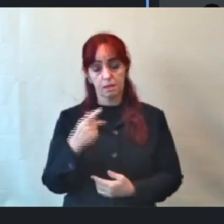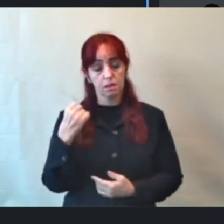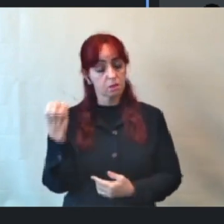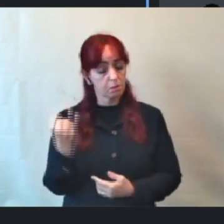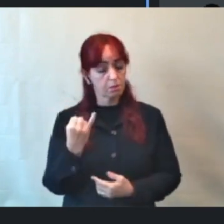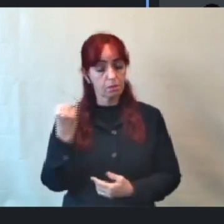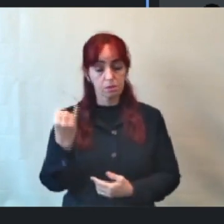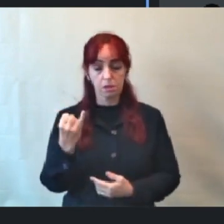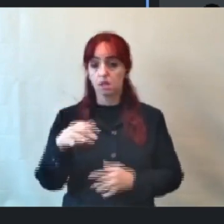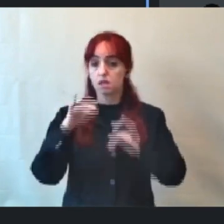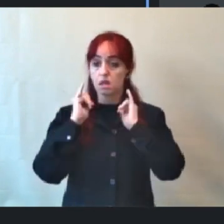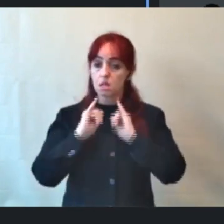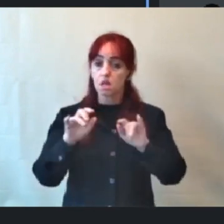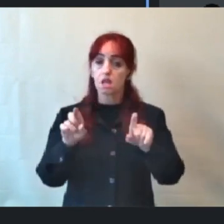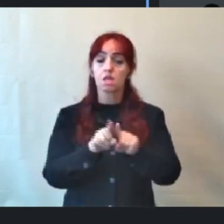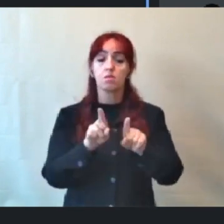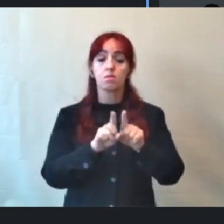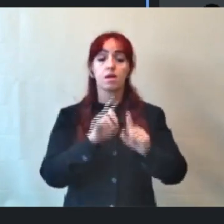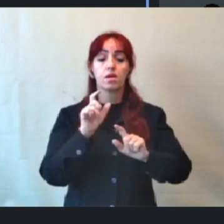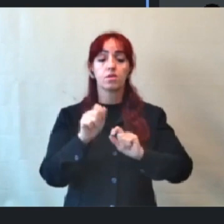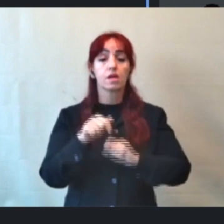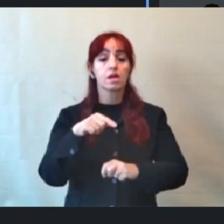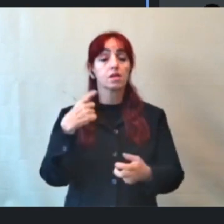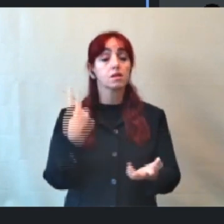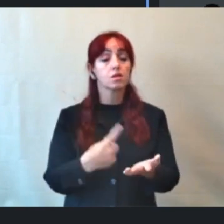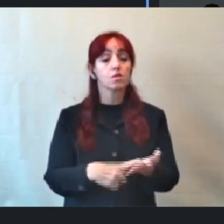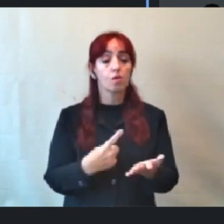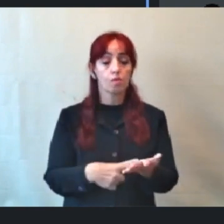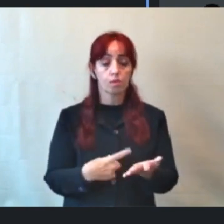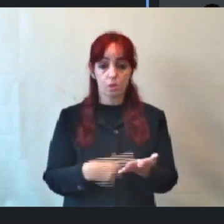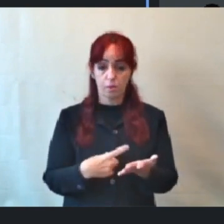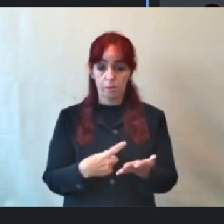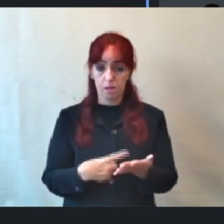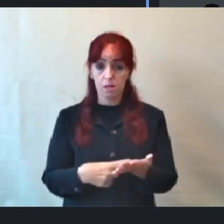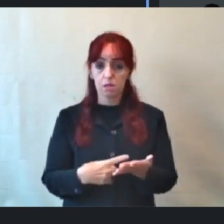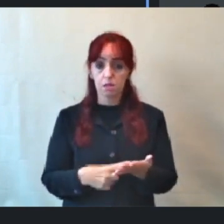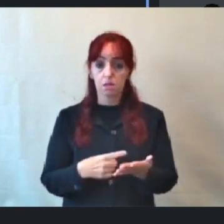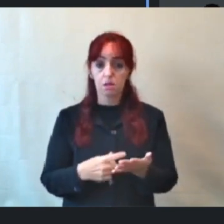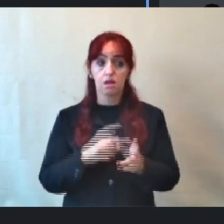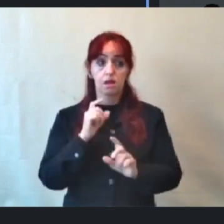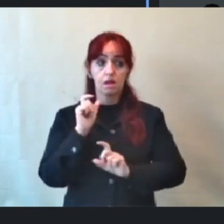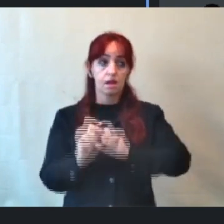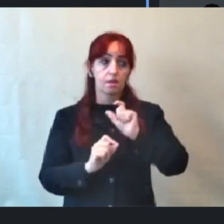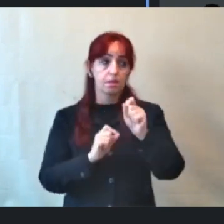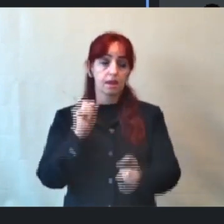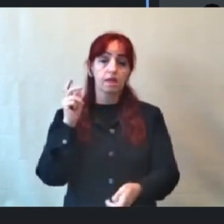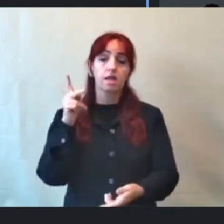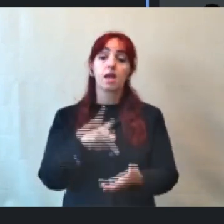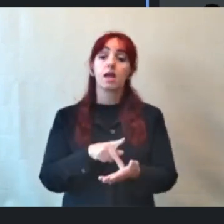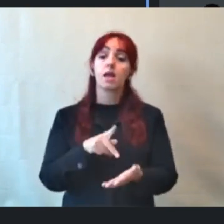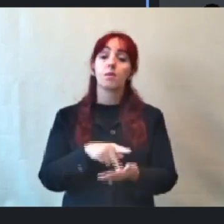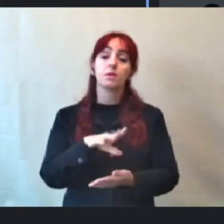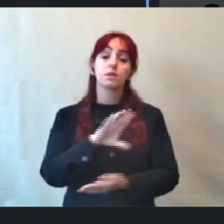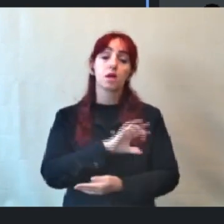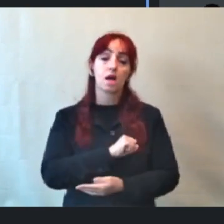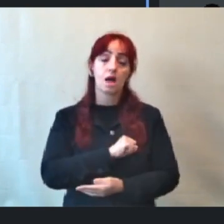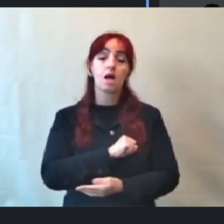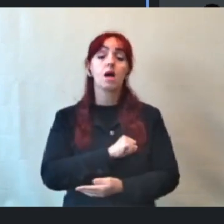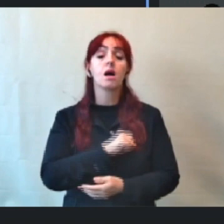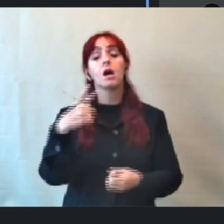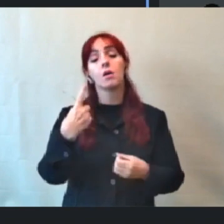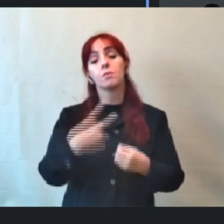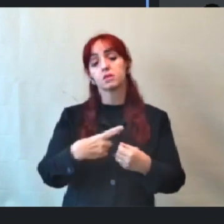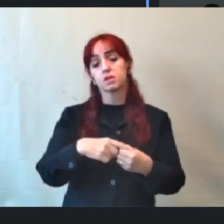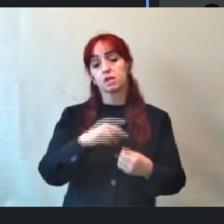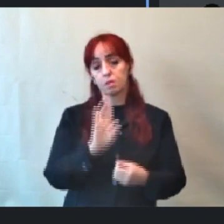dizer também que esse compromisso para quem realmente ama a cidade que vive e gosta